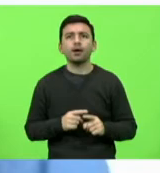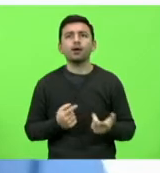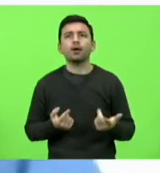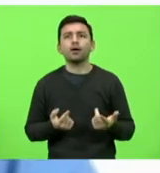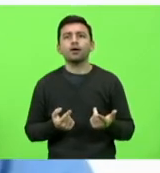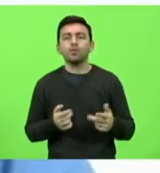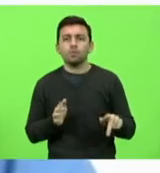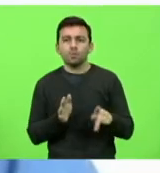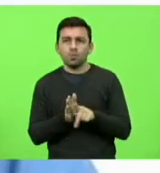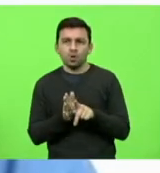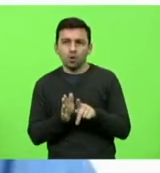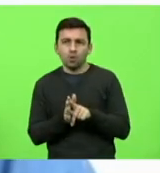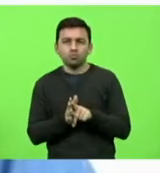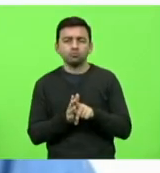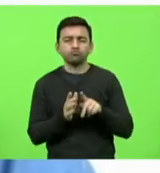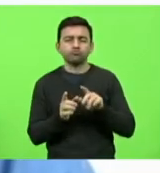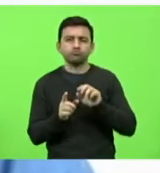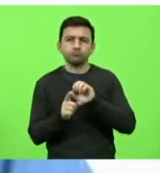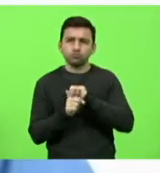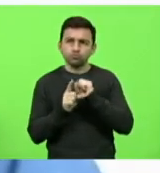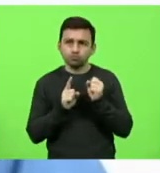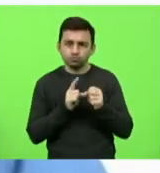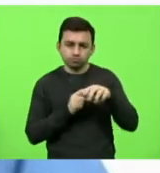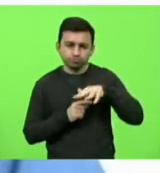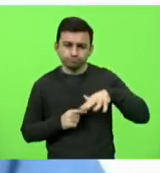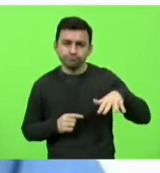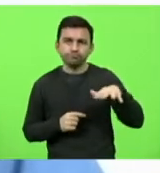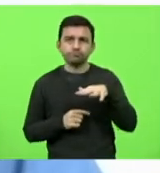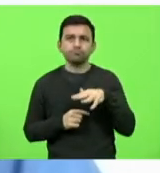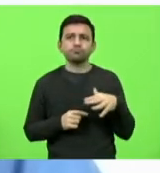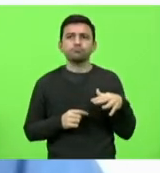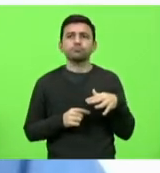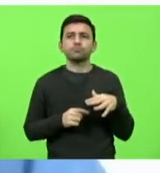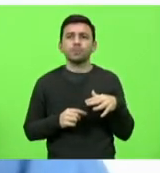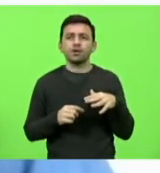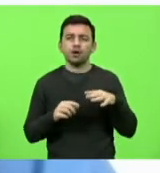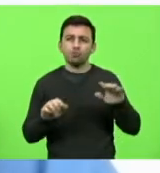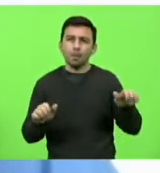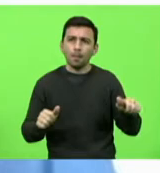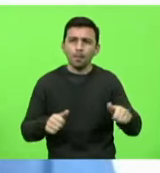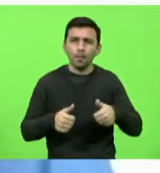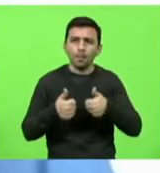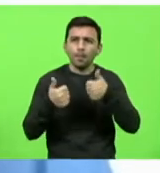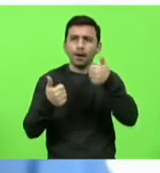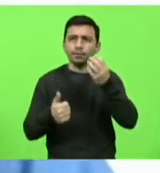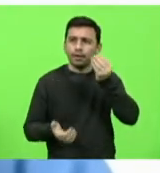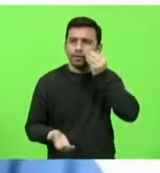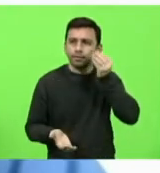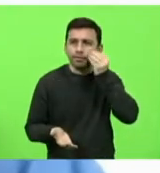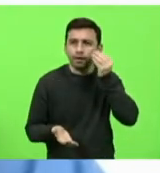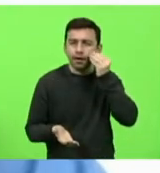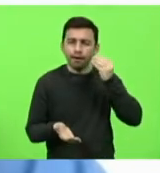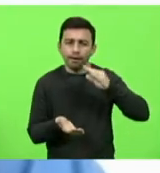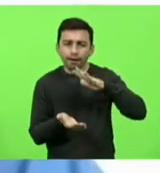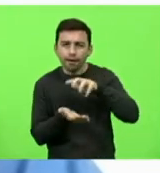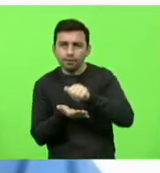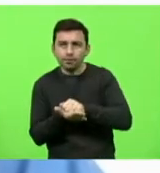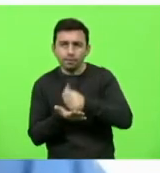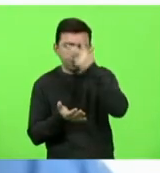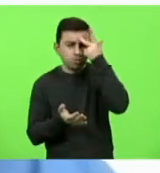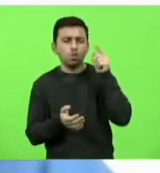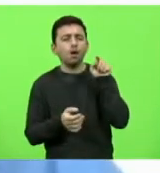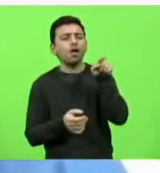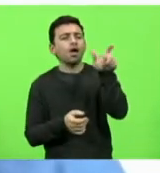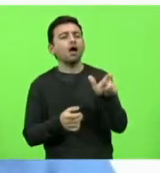de Integração Social, de recuperação, de tentar cadastrar, de ver de onde a pessoa